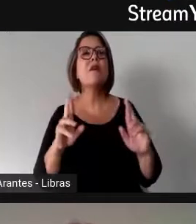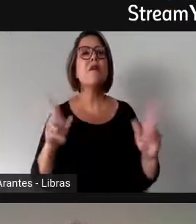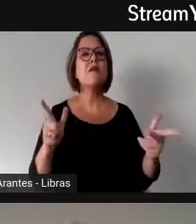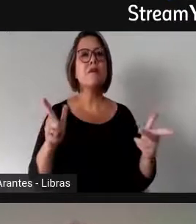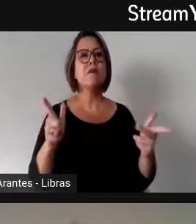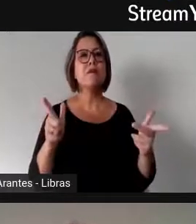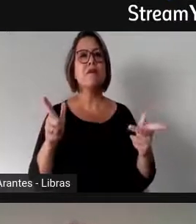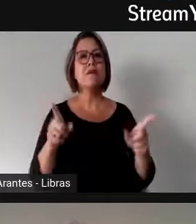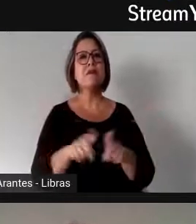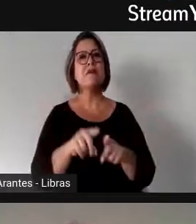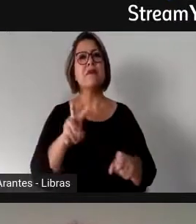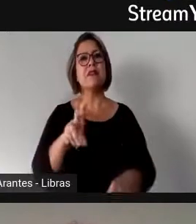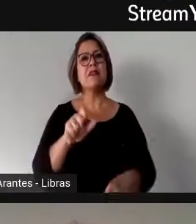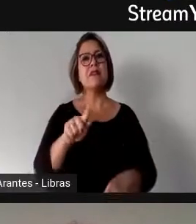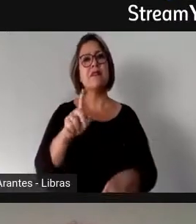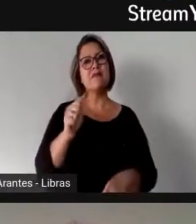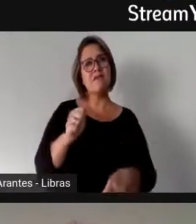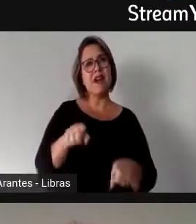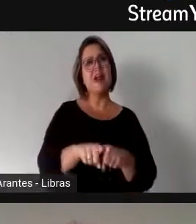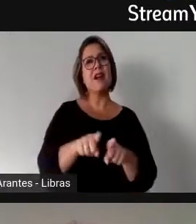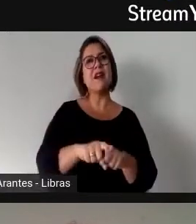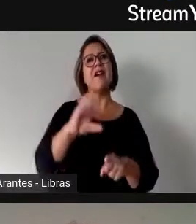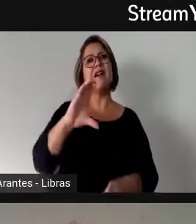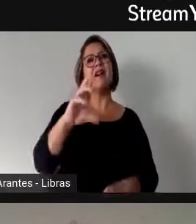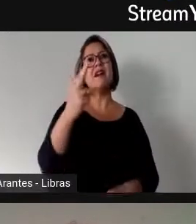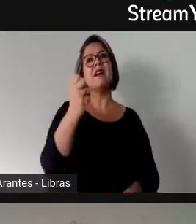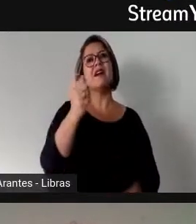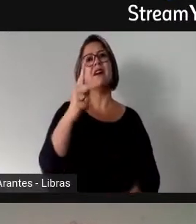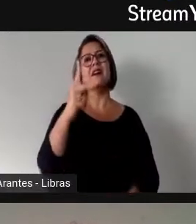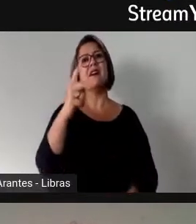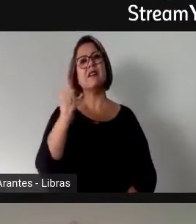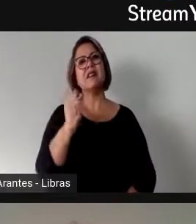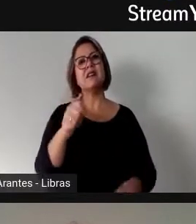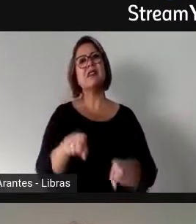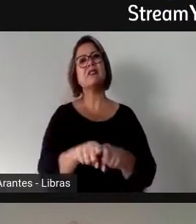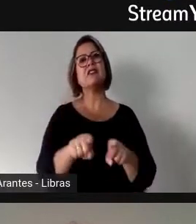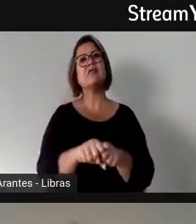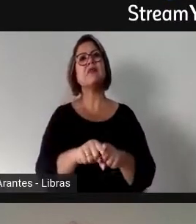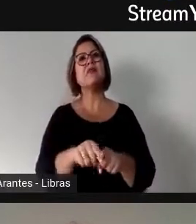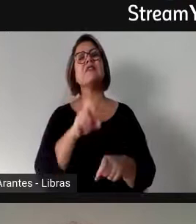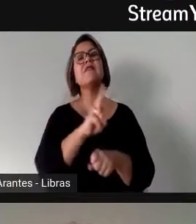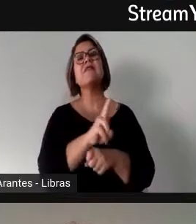vagas na chapa e as vagas nas casas legislativas?